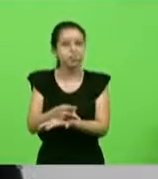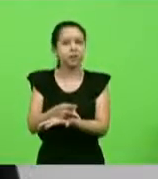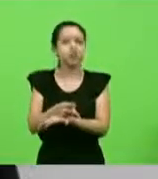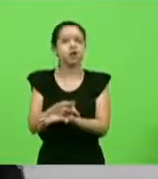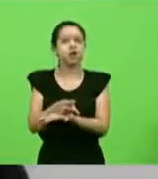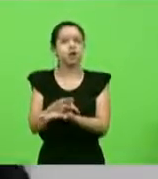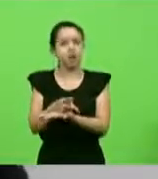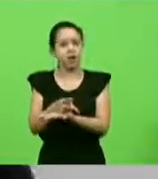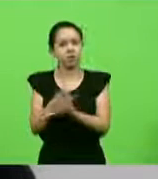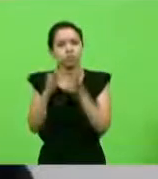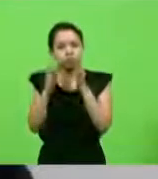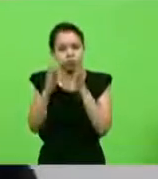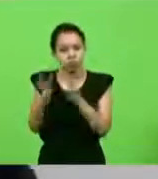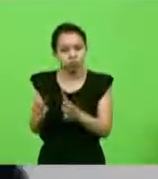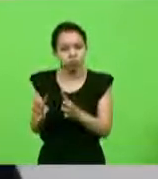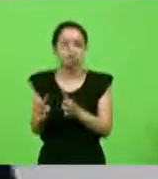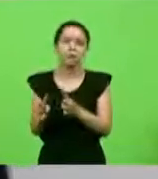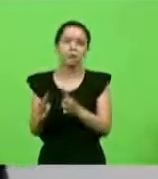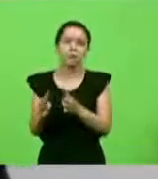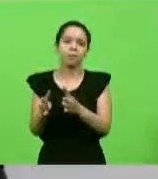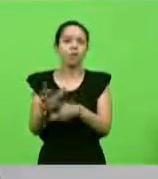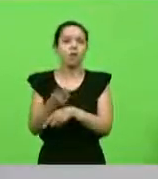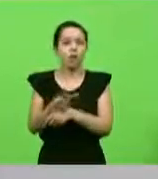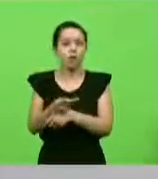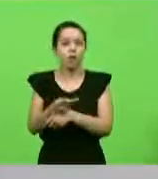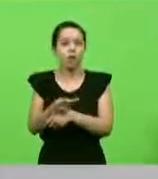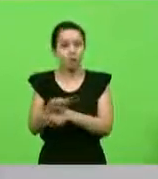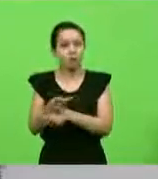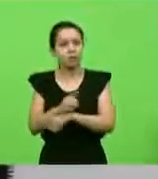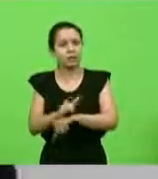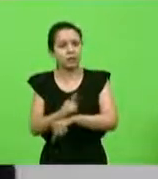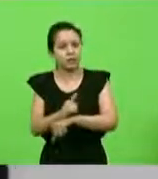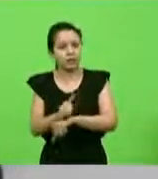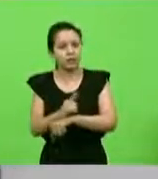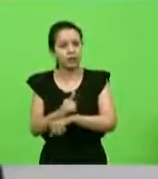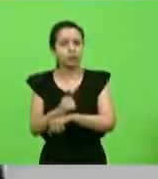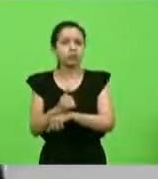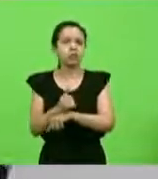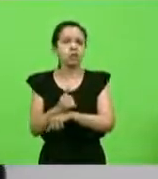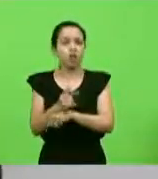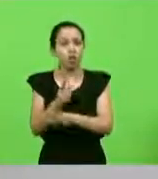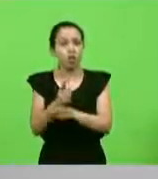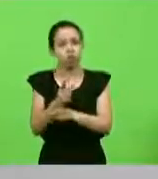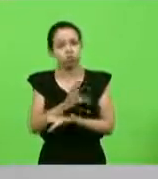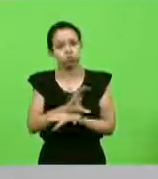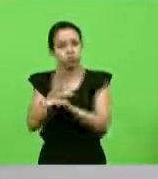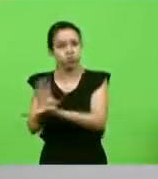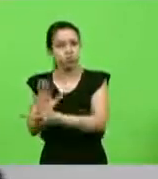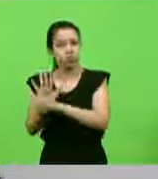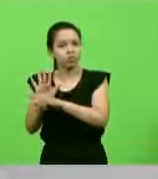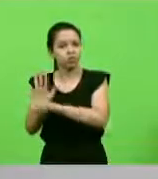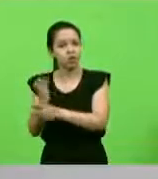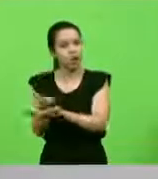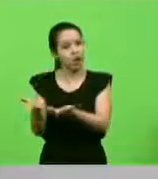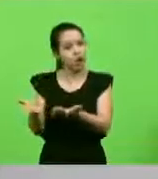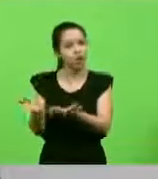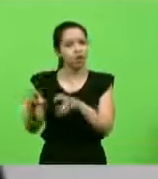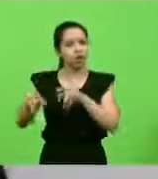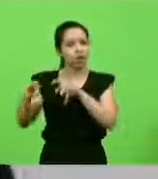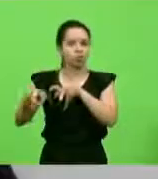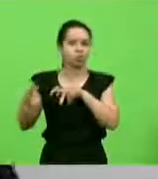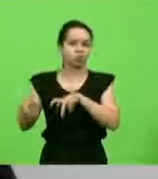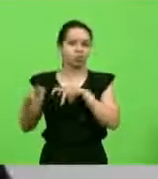auxílio para a criação de linha de crédito e assim possamos auxiliar diretamente os agricultores catarinenses.